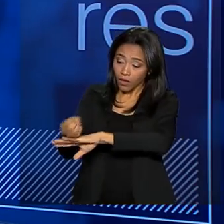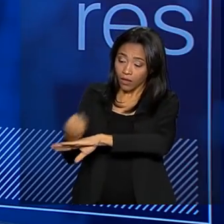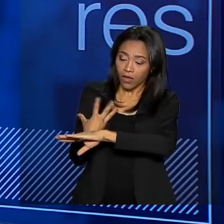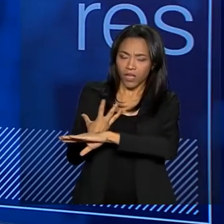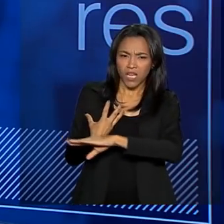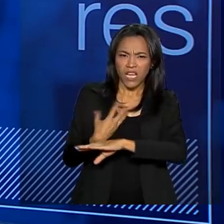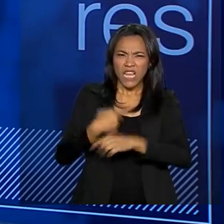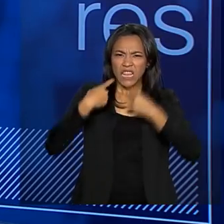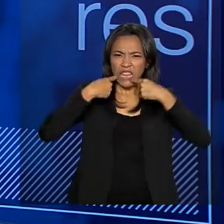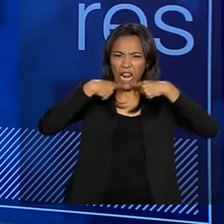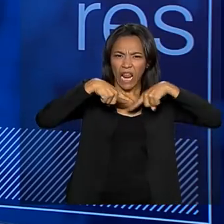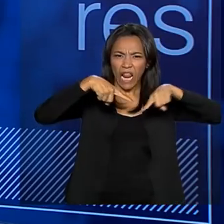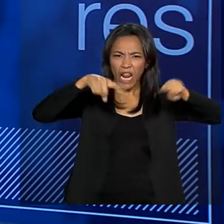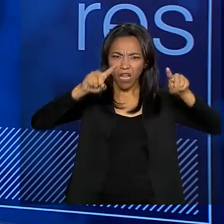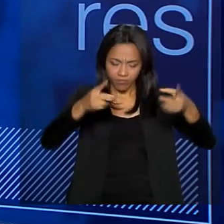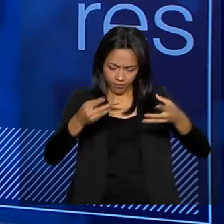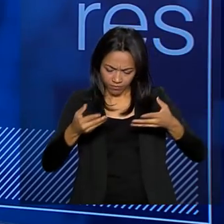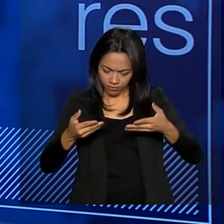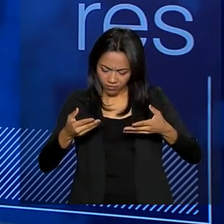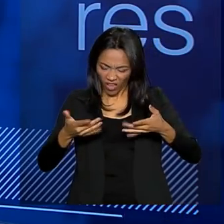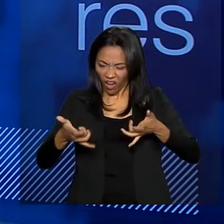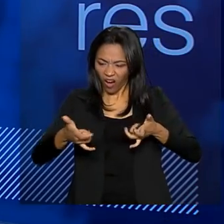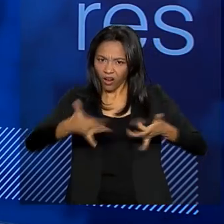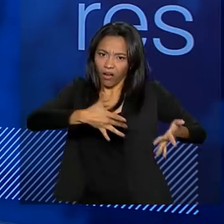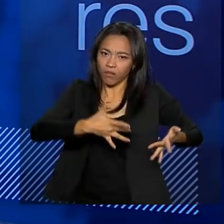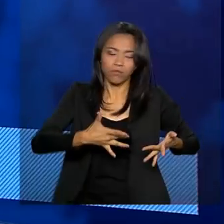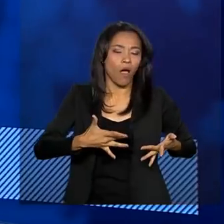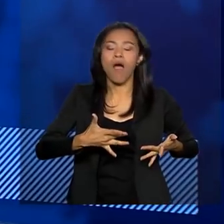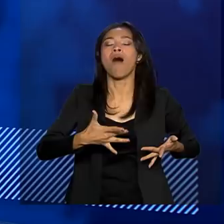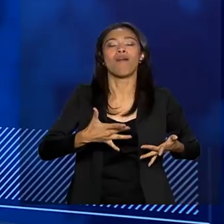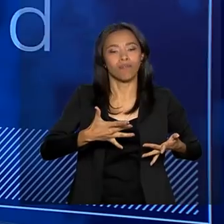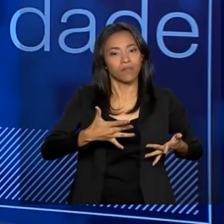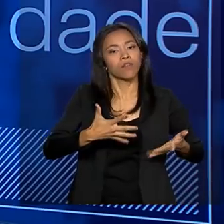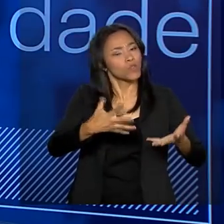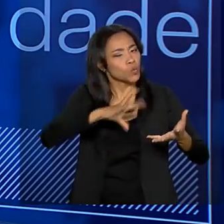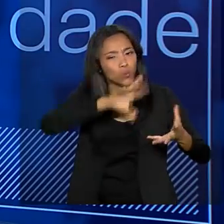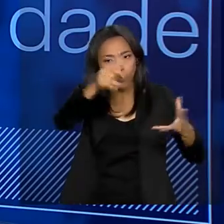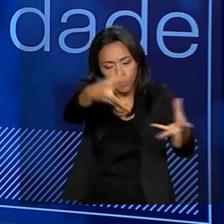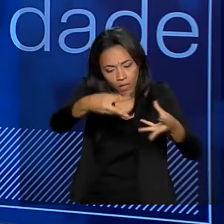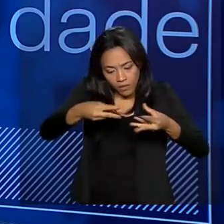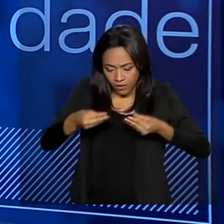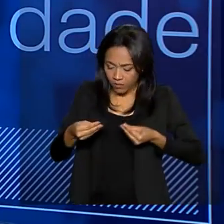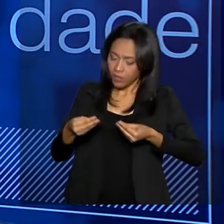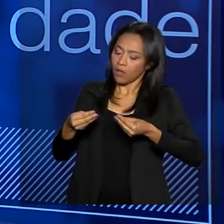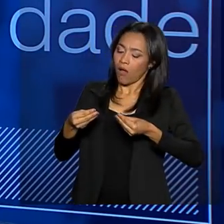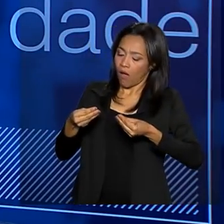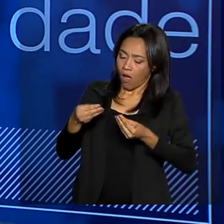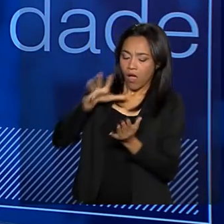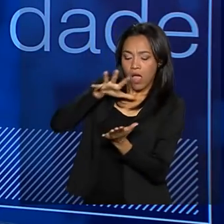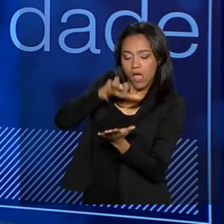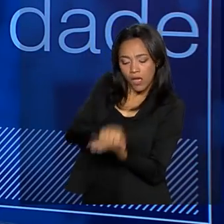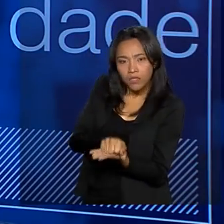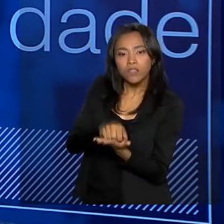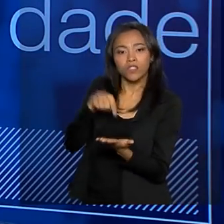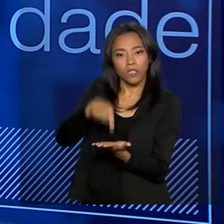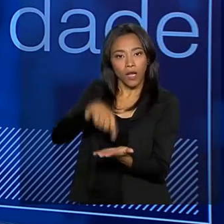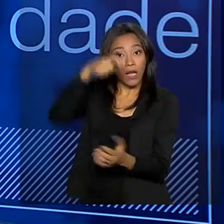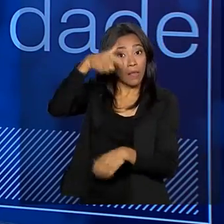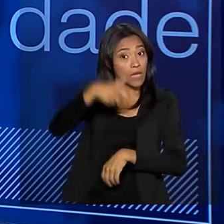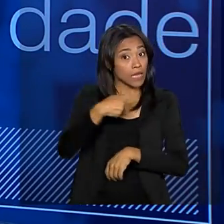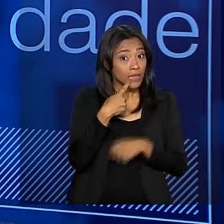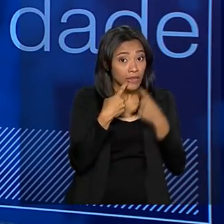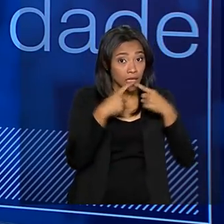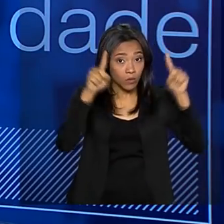denúncia será ignorada. Todas serão recebidas e encaminhadas. Então, nesse primeiro momento, denuncie.